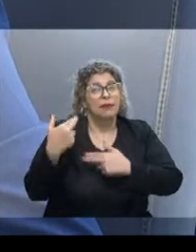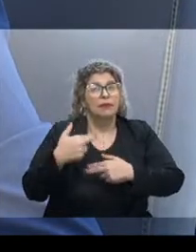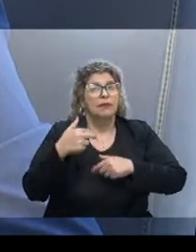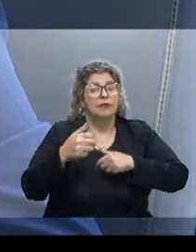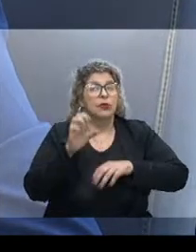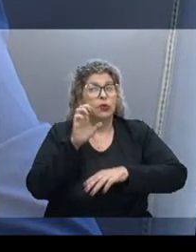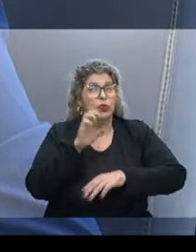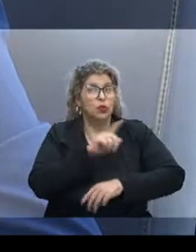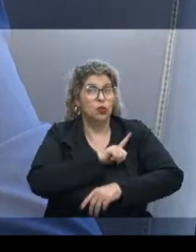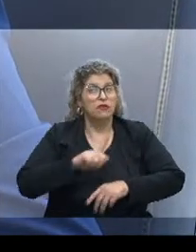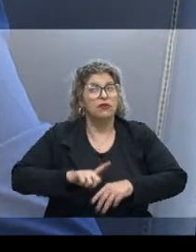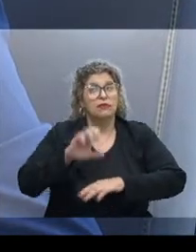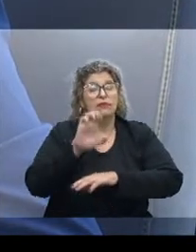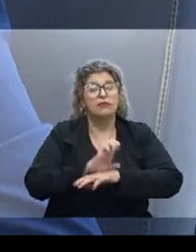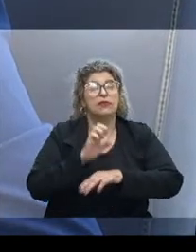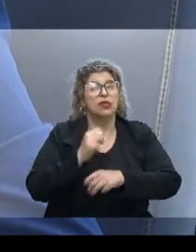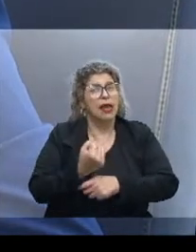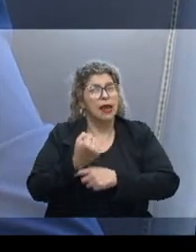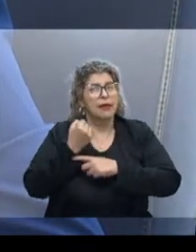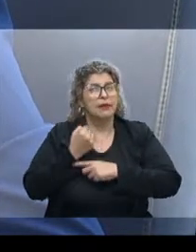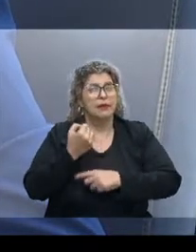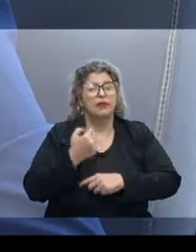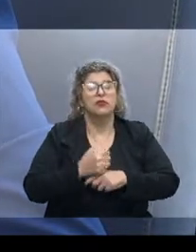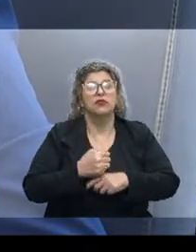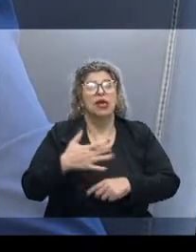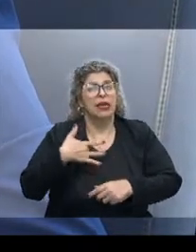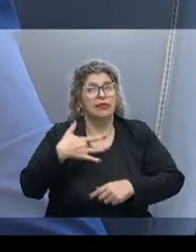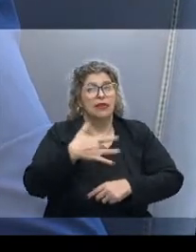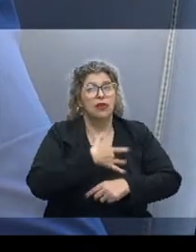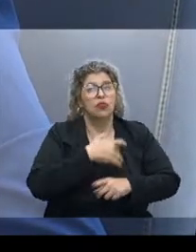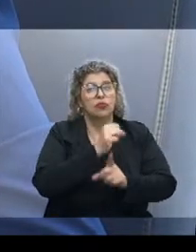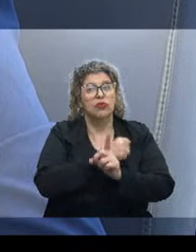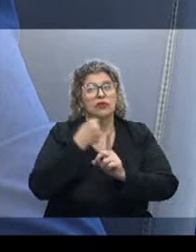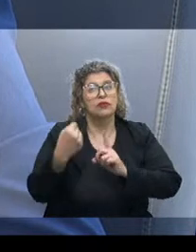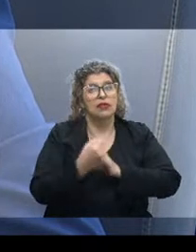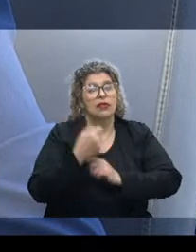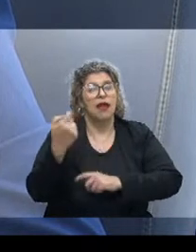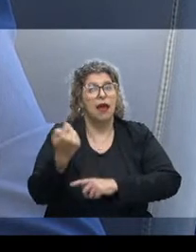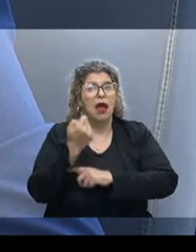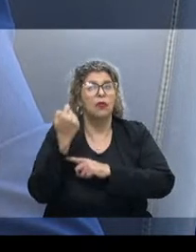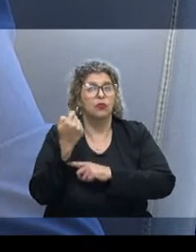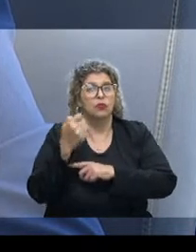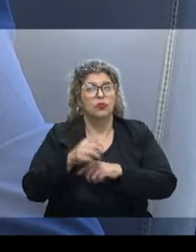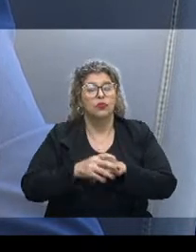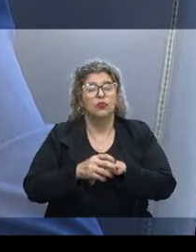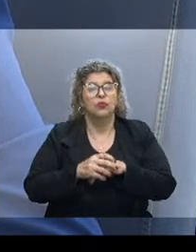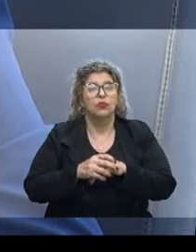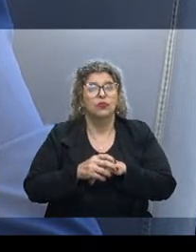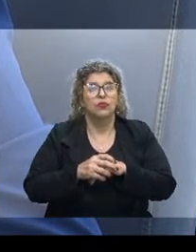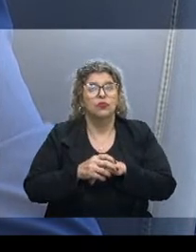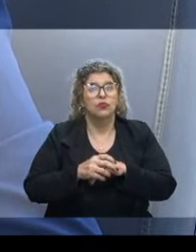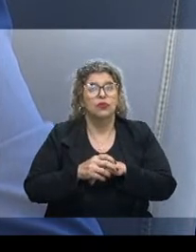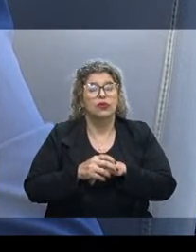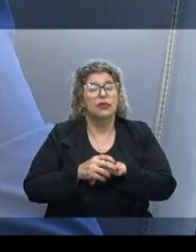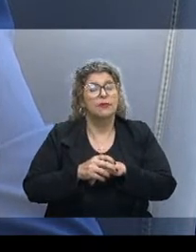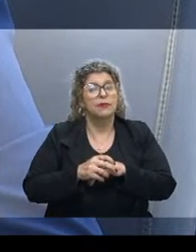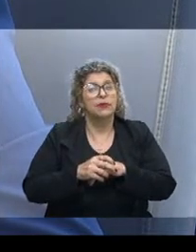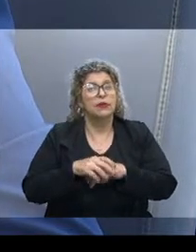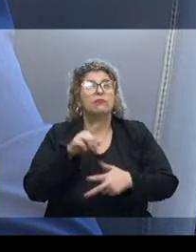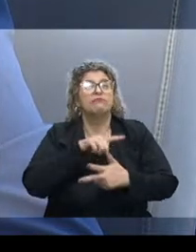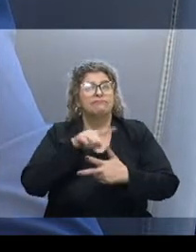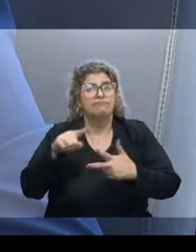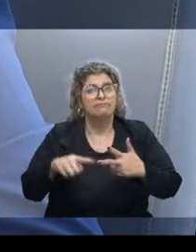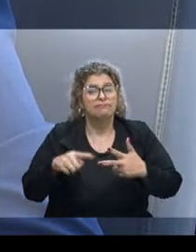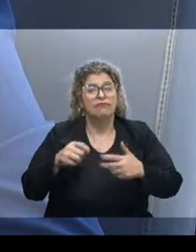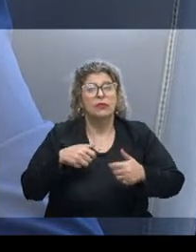processo de garantir saúde, de garantir a proteção de toda a sociedade gaúcha. Então, acho que isso são alguns dos sinais do ponto de